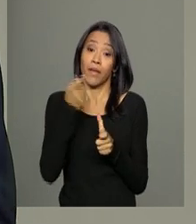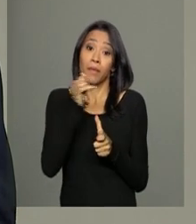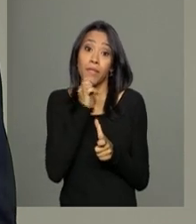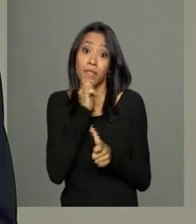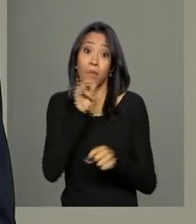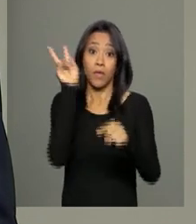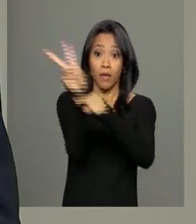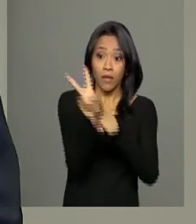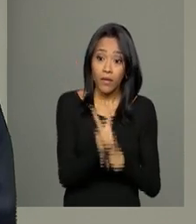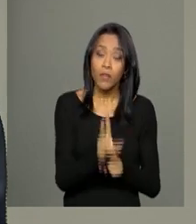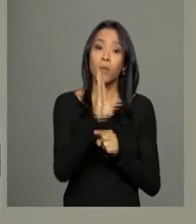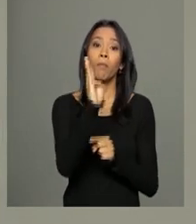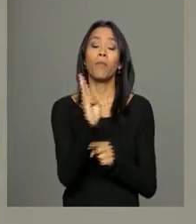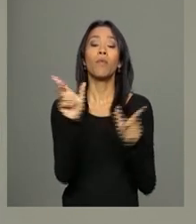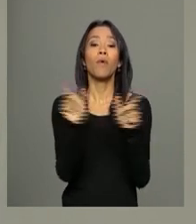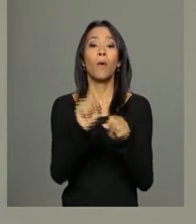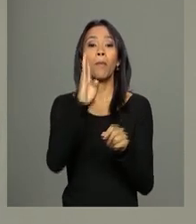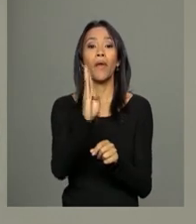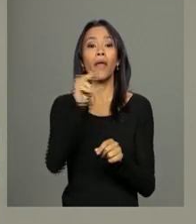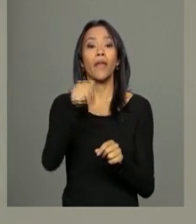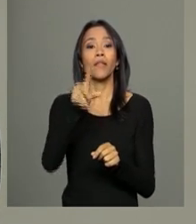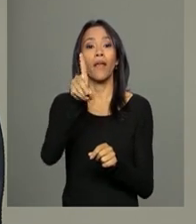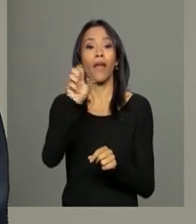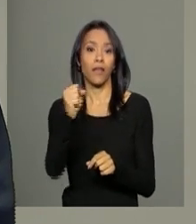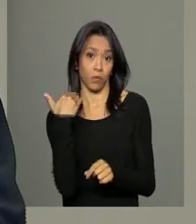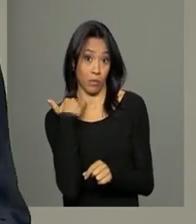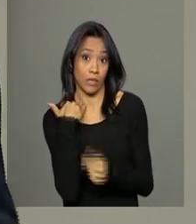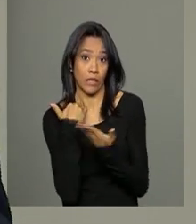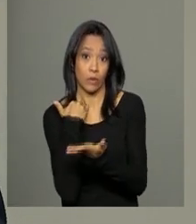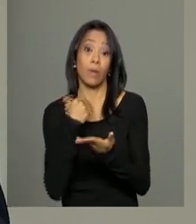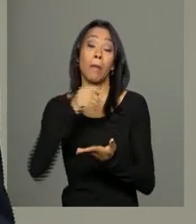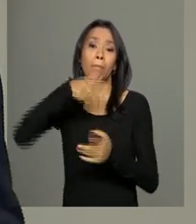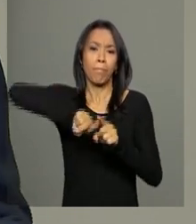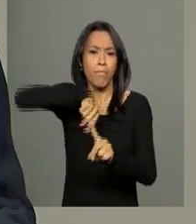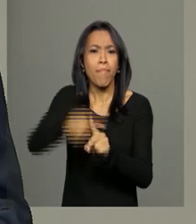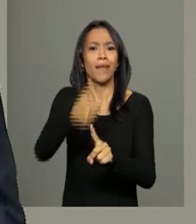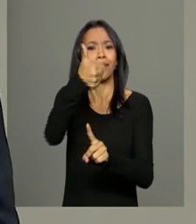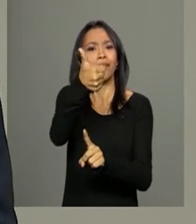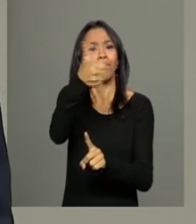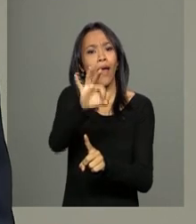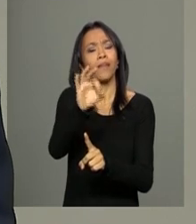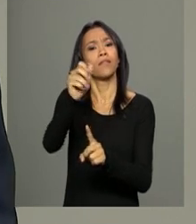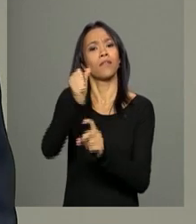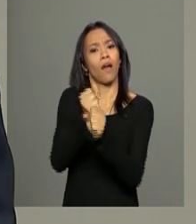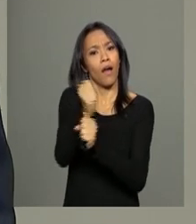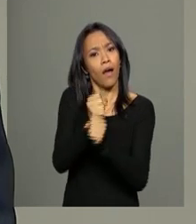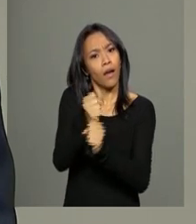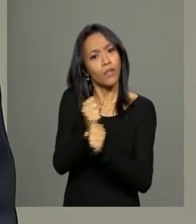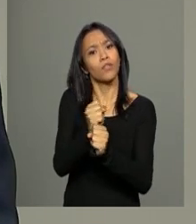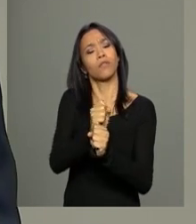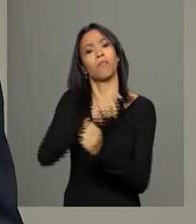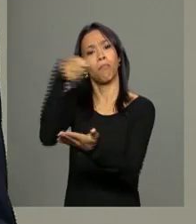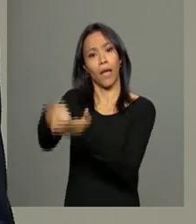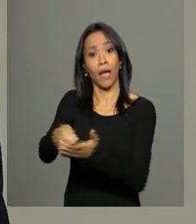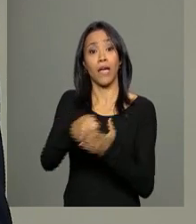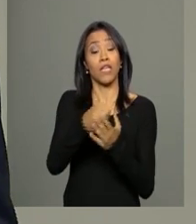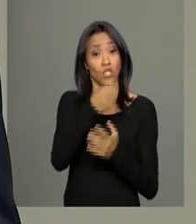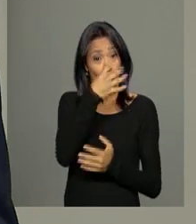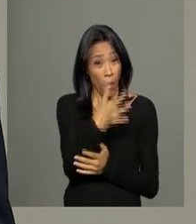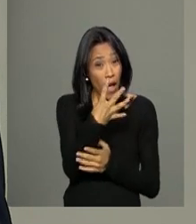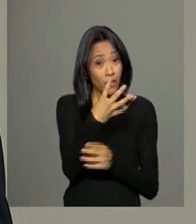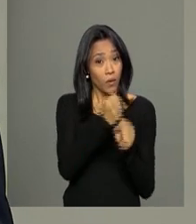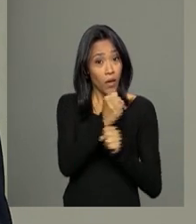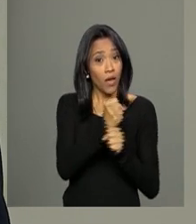no BNDES realizadas até o ano passado, eles vão ter mais 10 anos e nos primeiros 4 anos vão pagar apenas os juros.